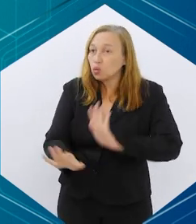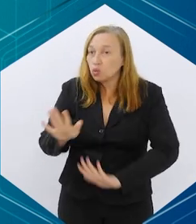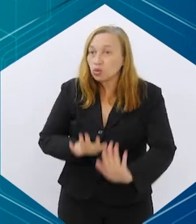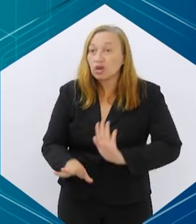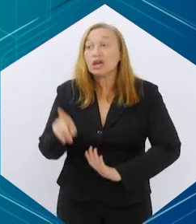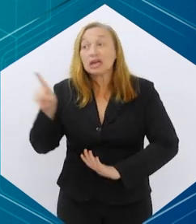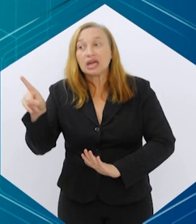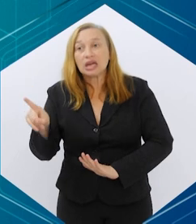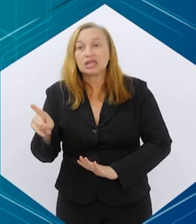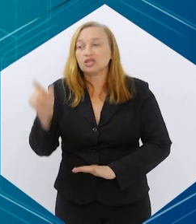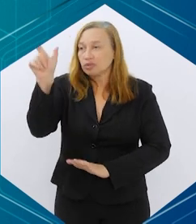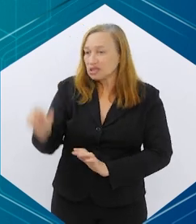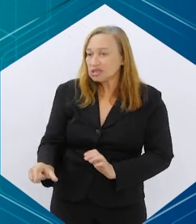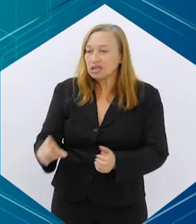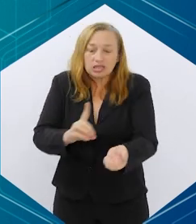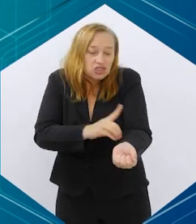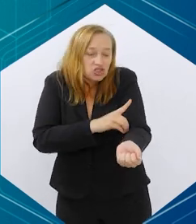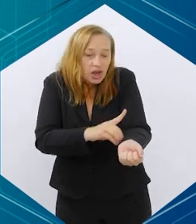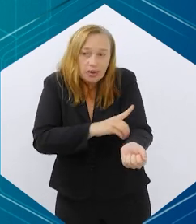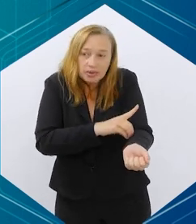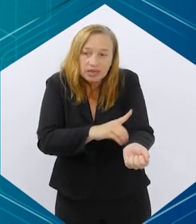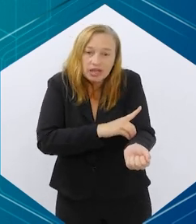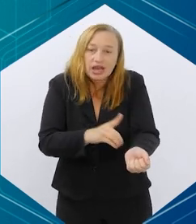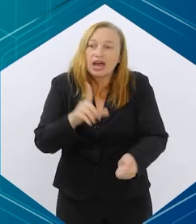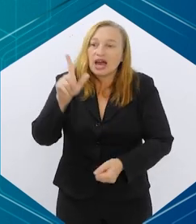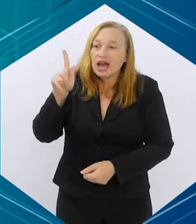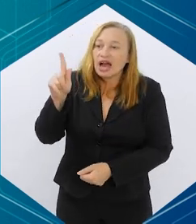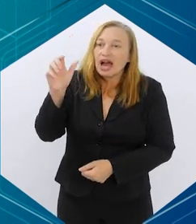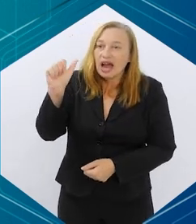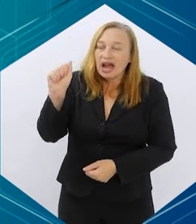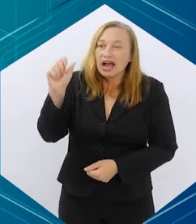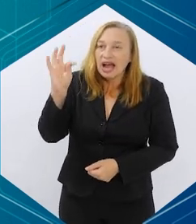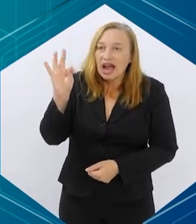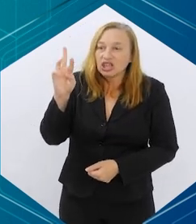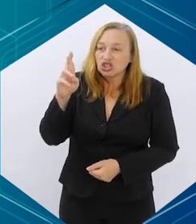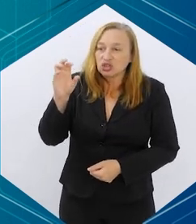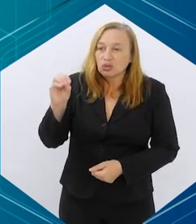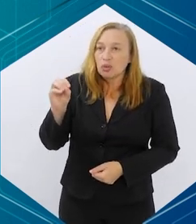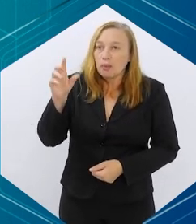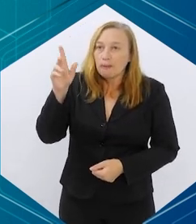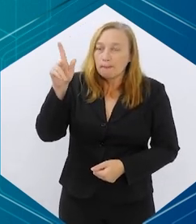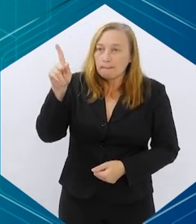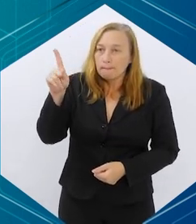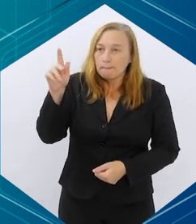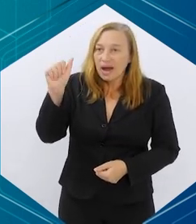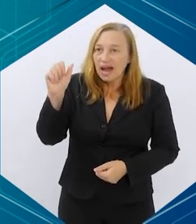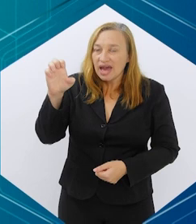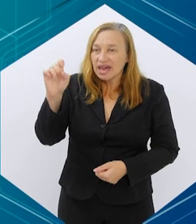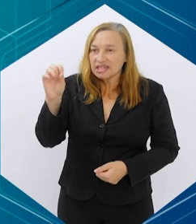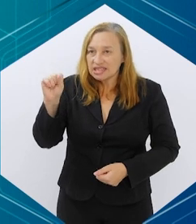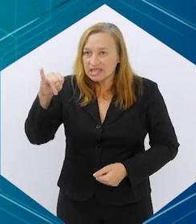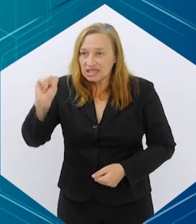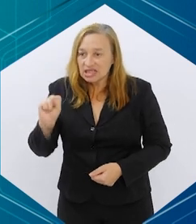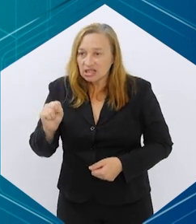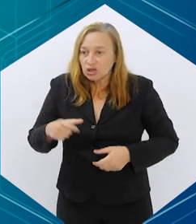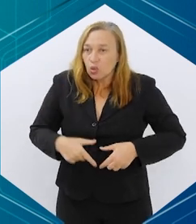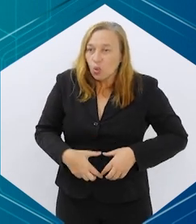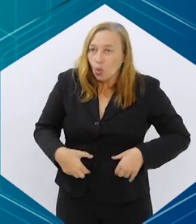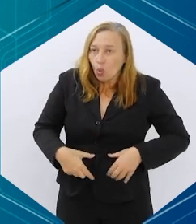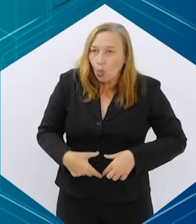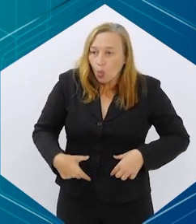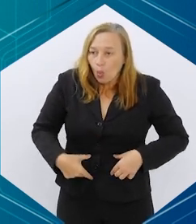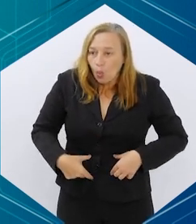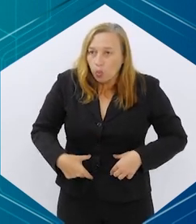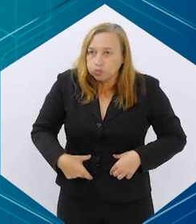pacientes que têm diabetes, que têm o que a gente chama de gastroparesia, ou seja, o estômago do paciente já não funciona bem pelos anos de